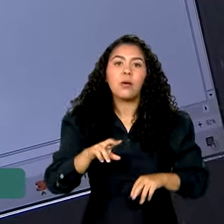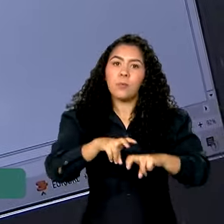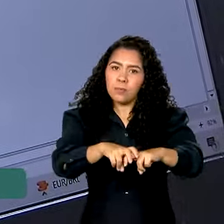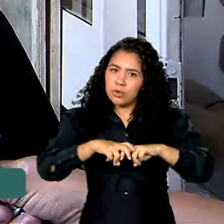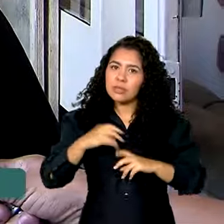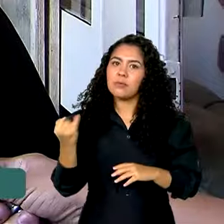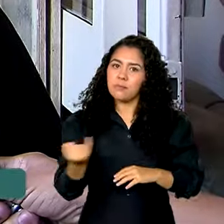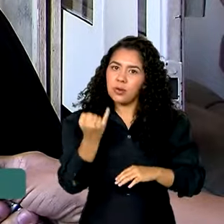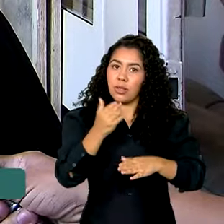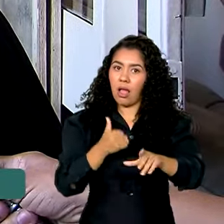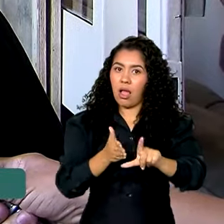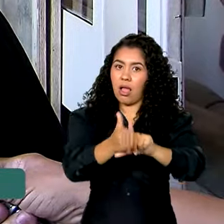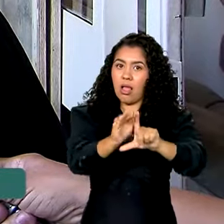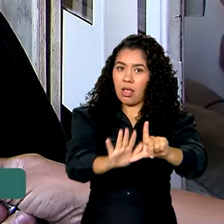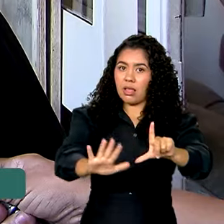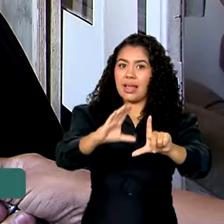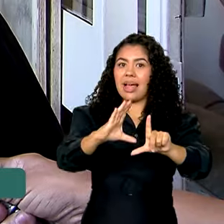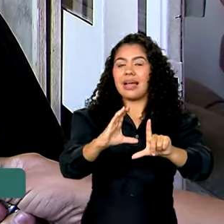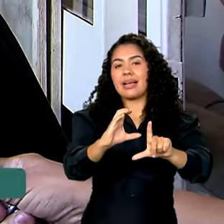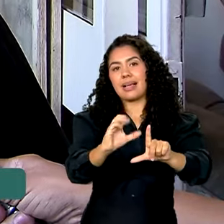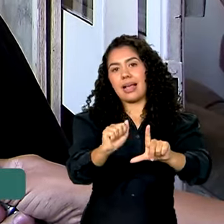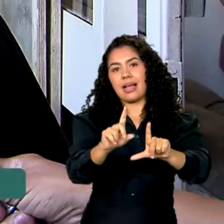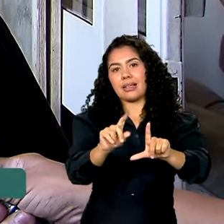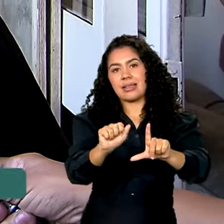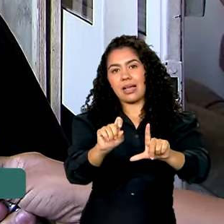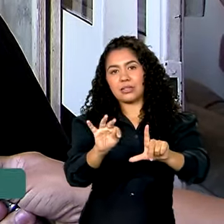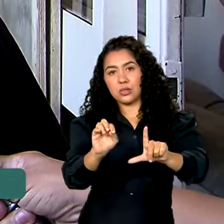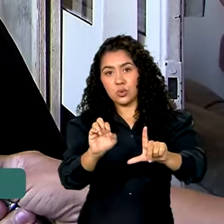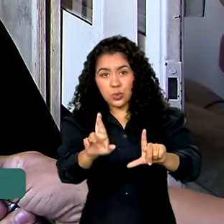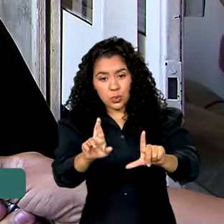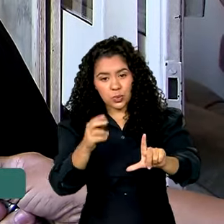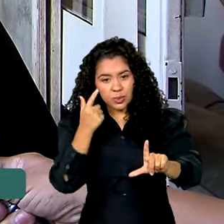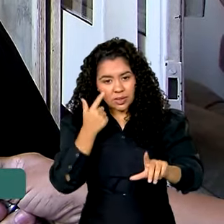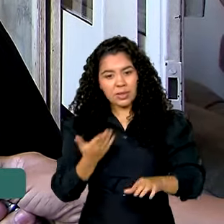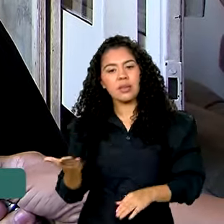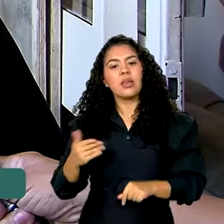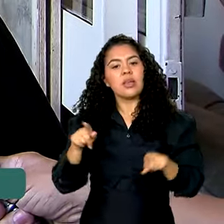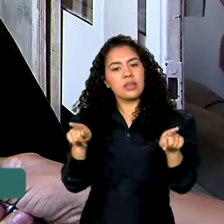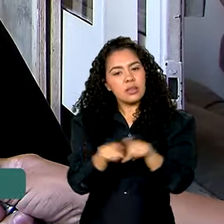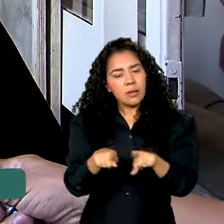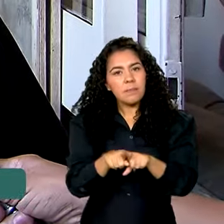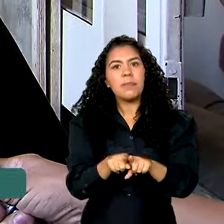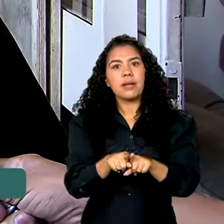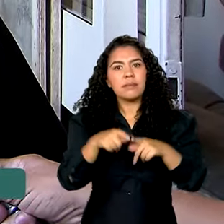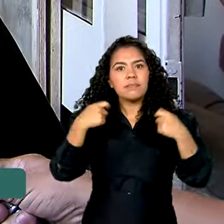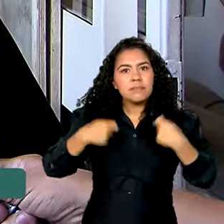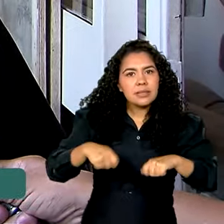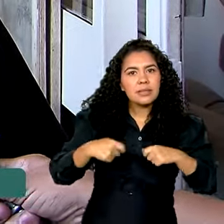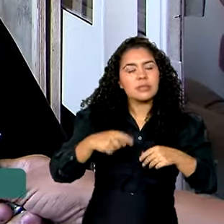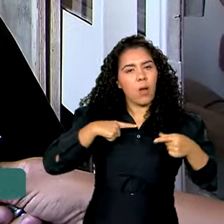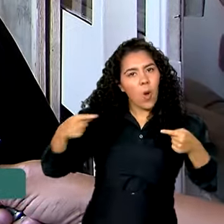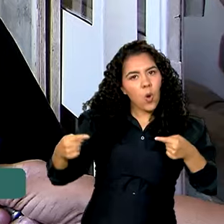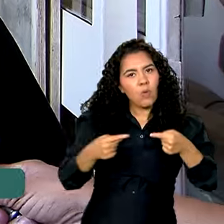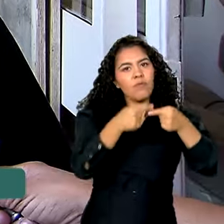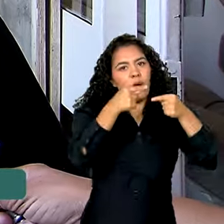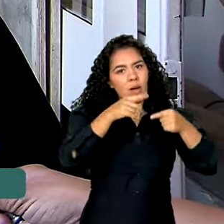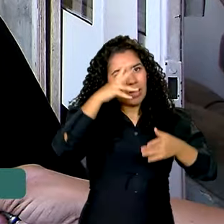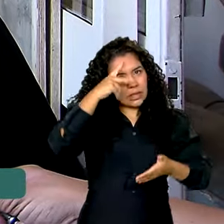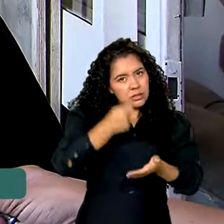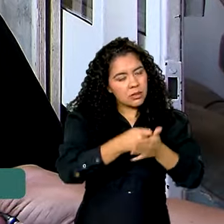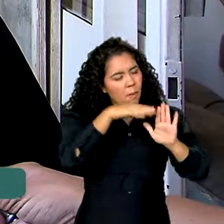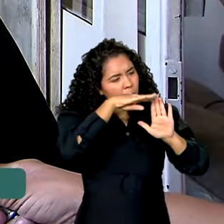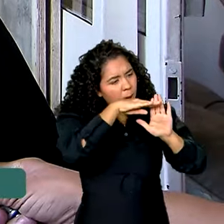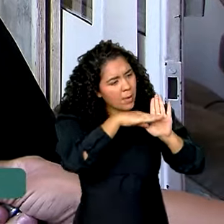Cadastur, bem como também estar sempre dentro das normas ali do que é definido para